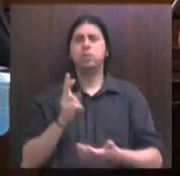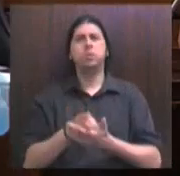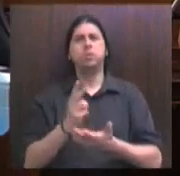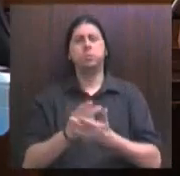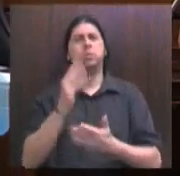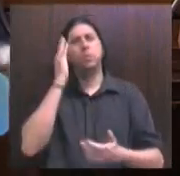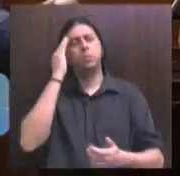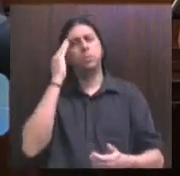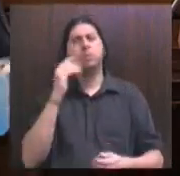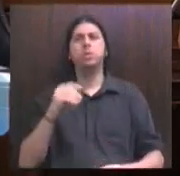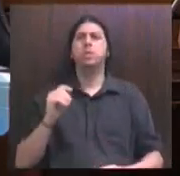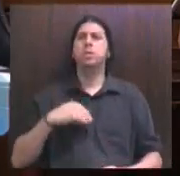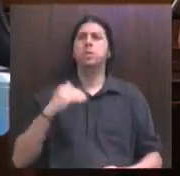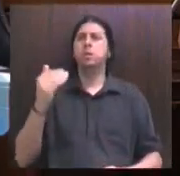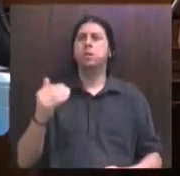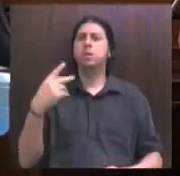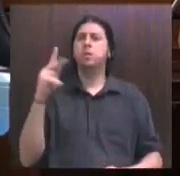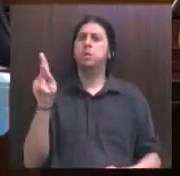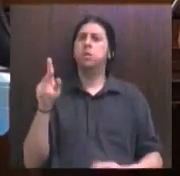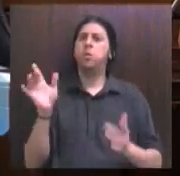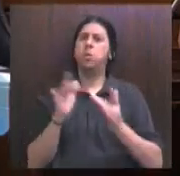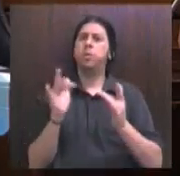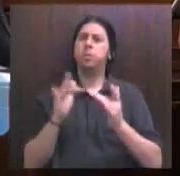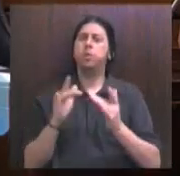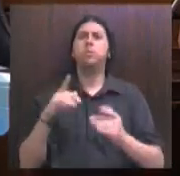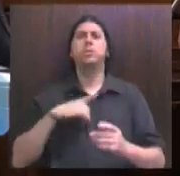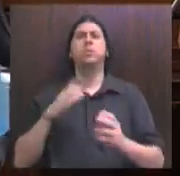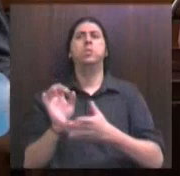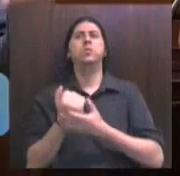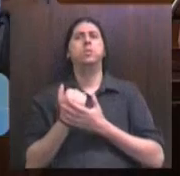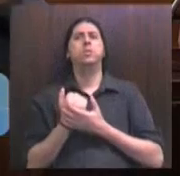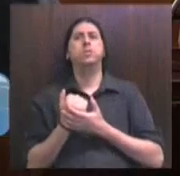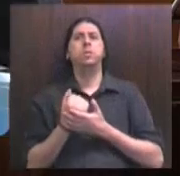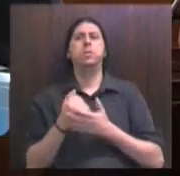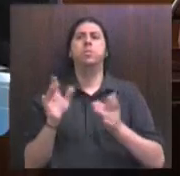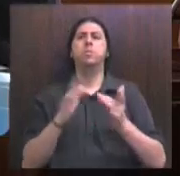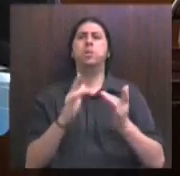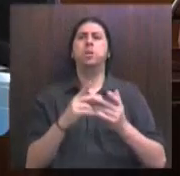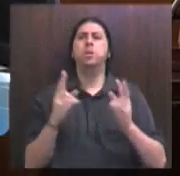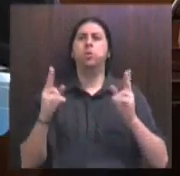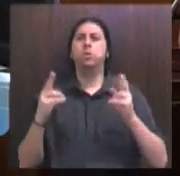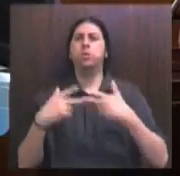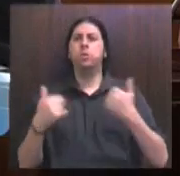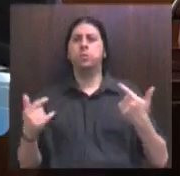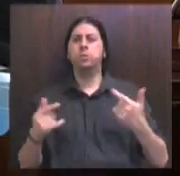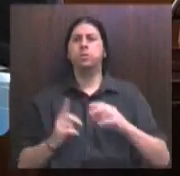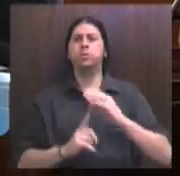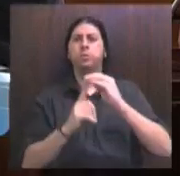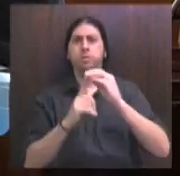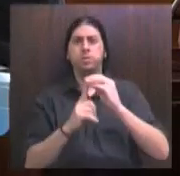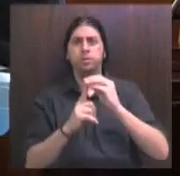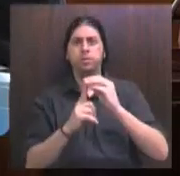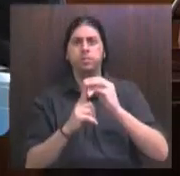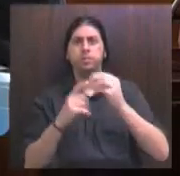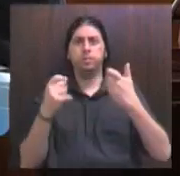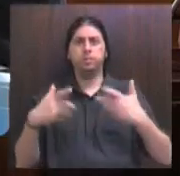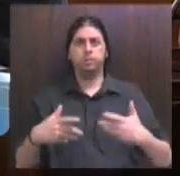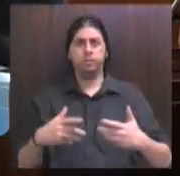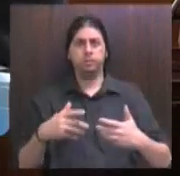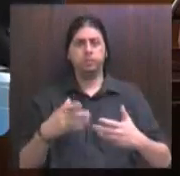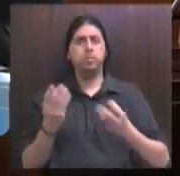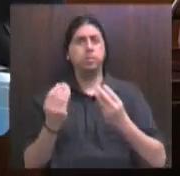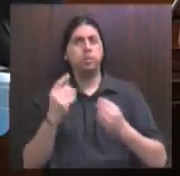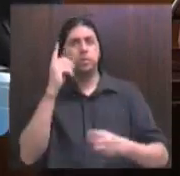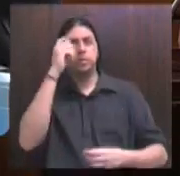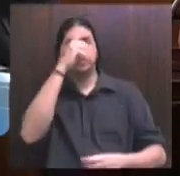souberam, além de combinar a defesa da categoria, combinar duas coisas fundamentais. É